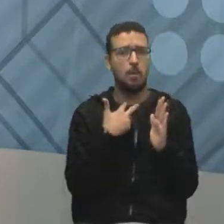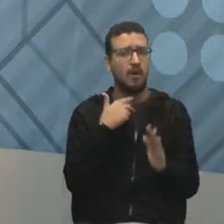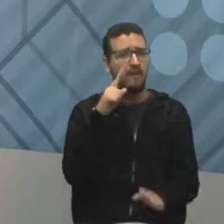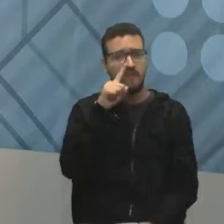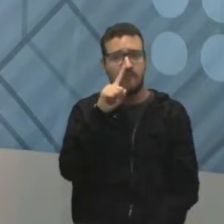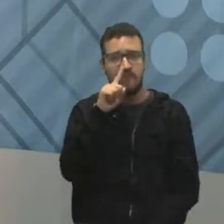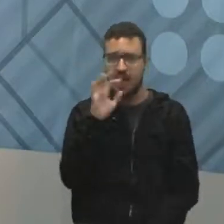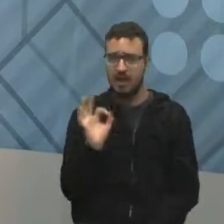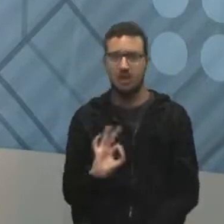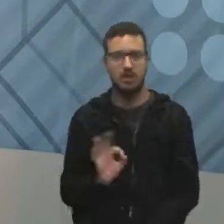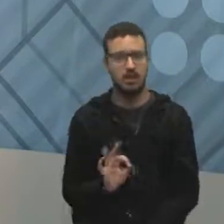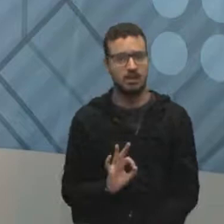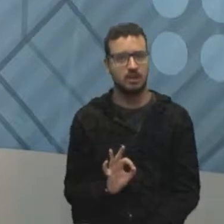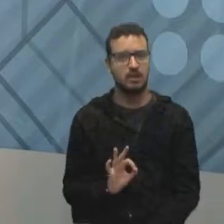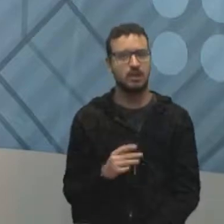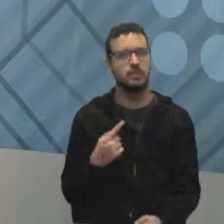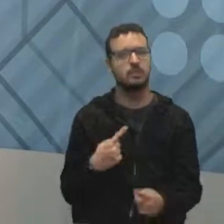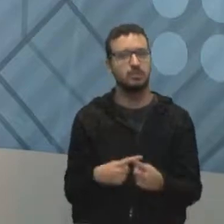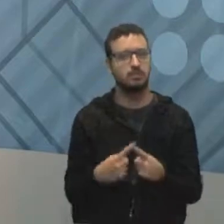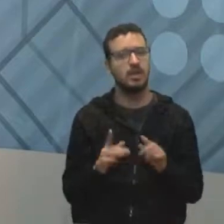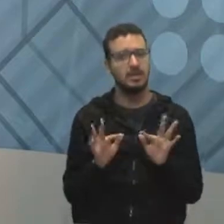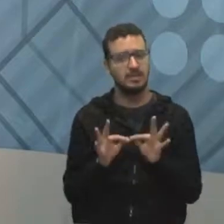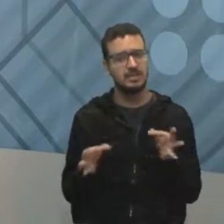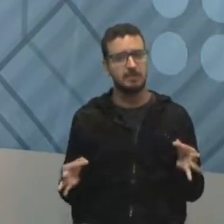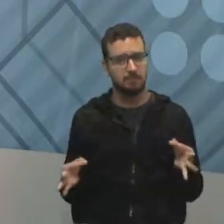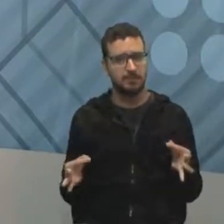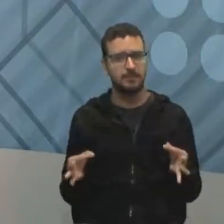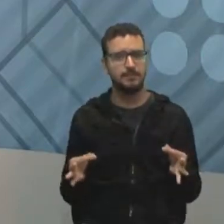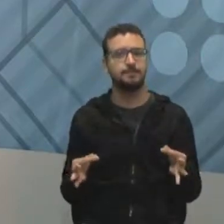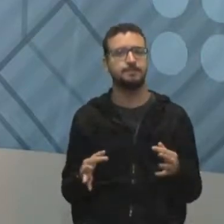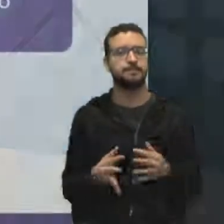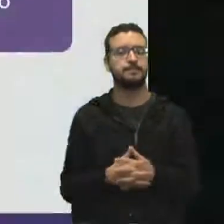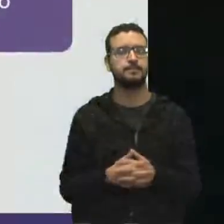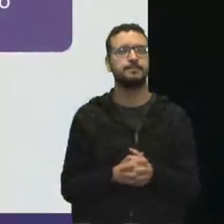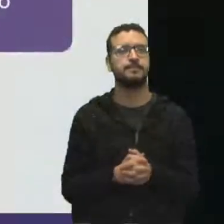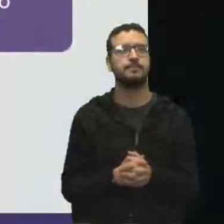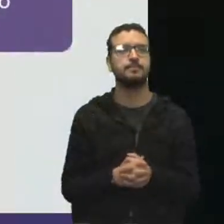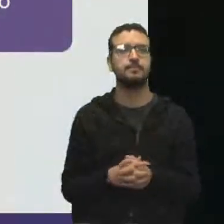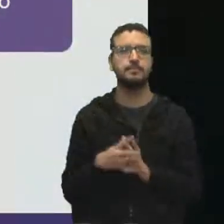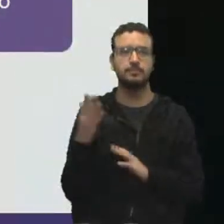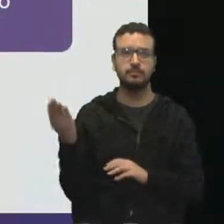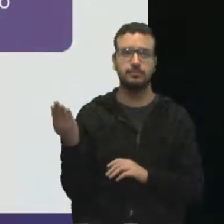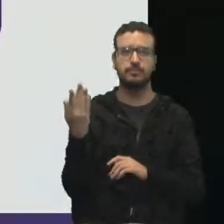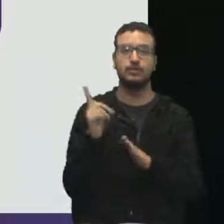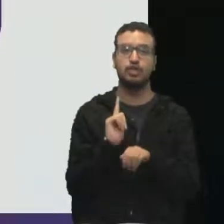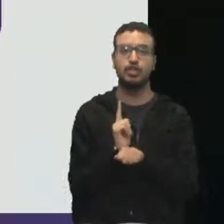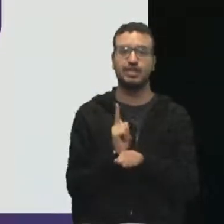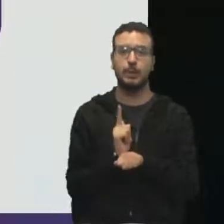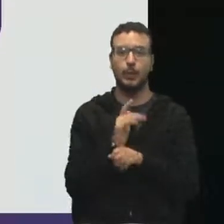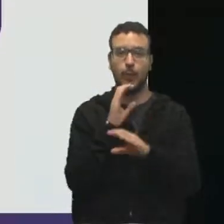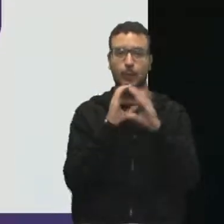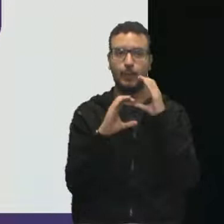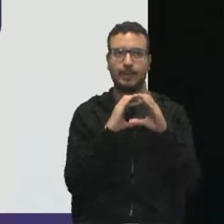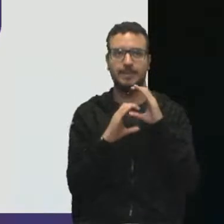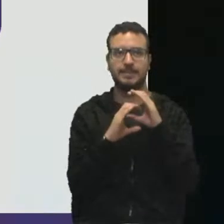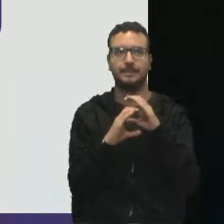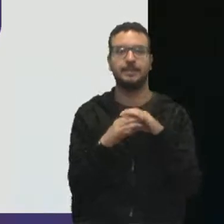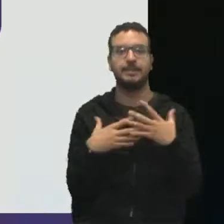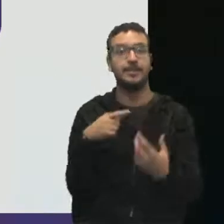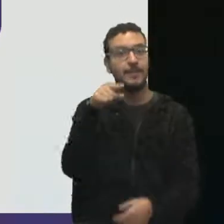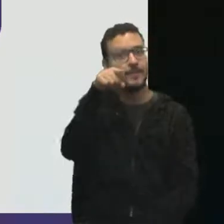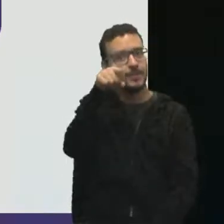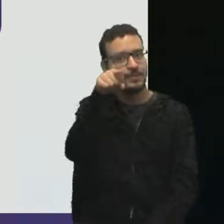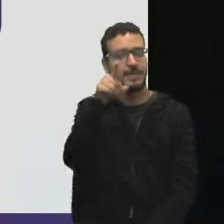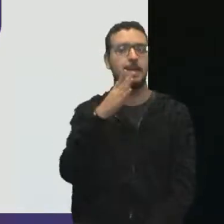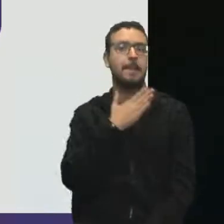de comunicação. Até porque ele é bem simples. Então vamos lá para o nosso tema, gestão da comunicação. Você, como meu gerente de